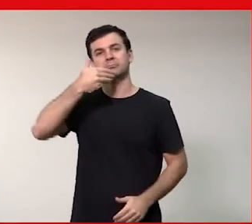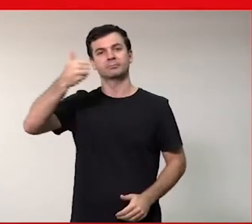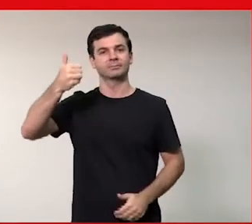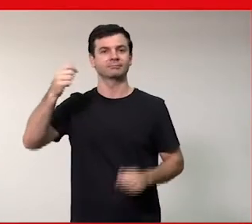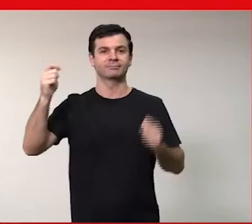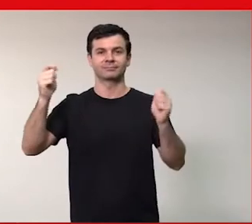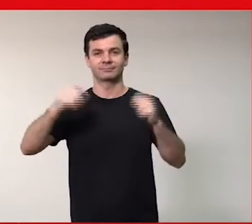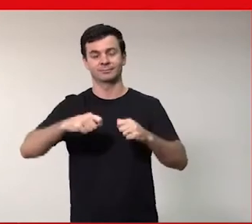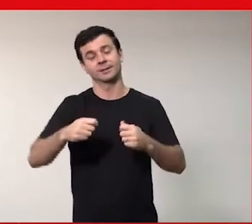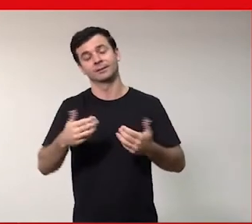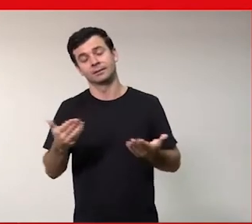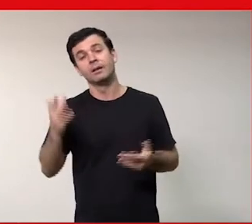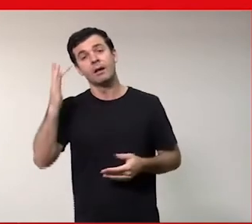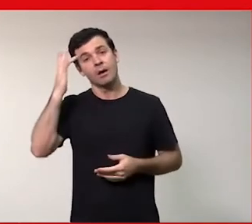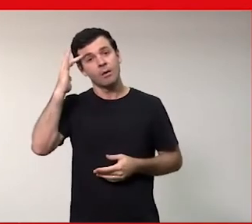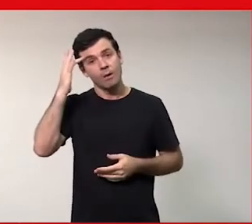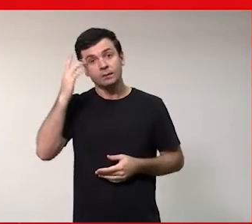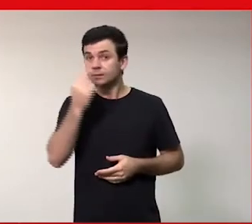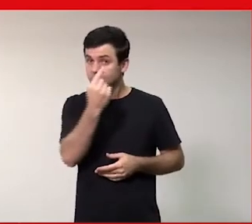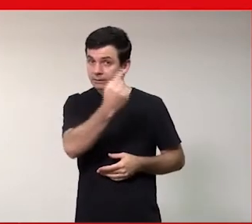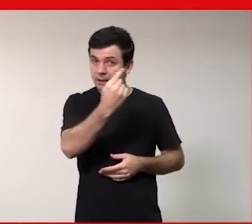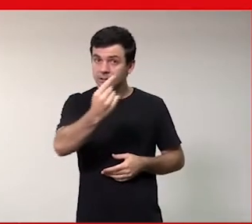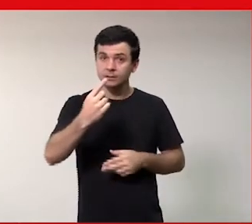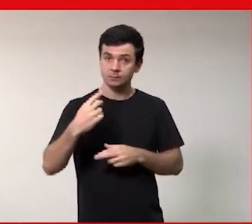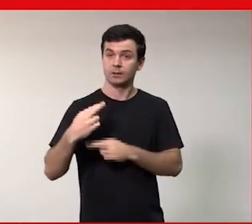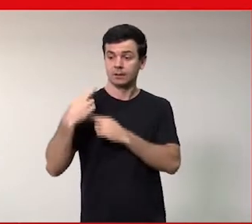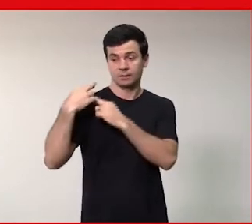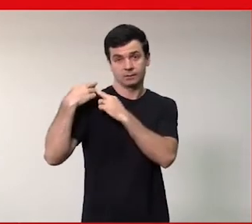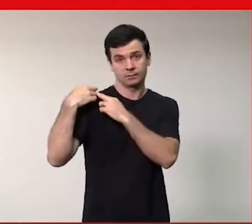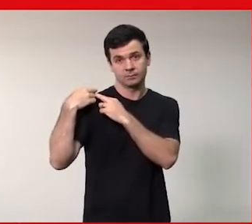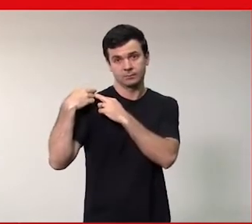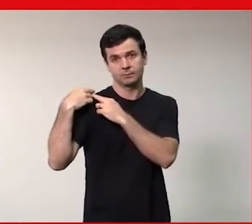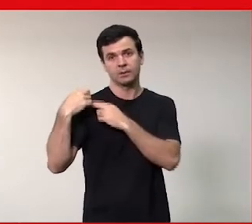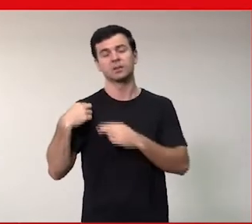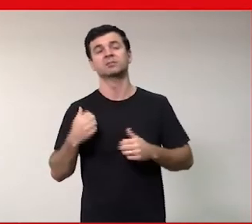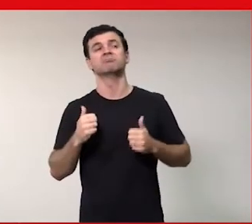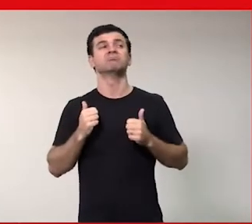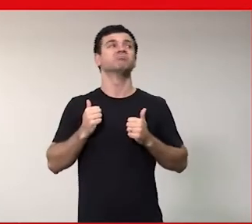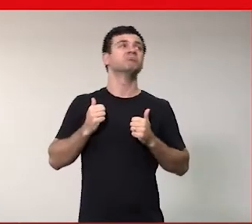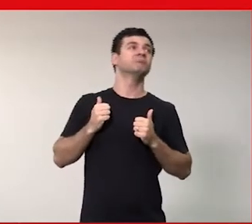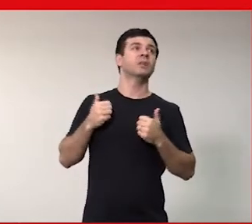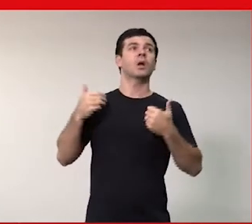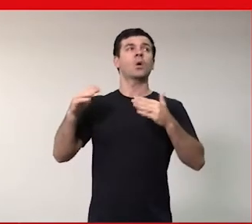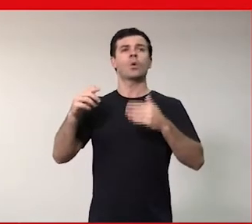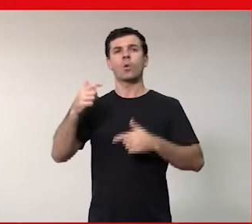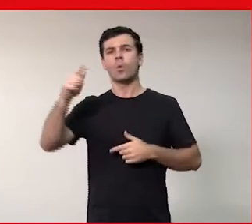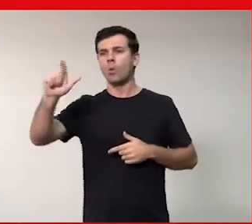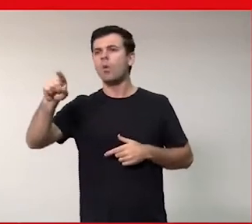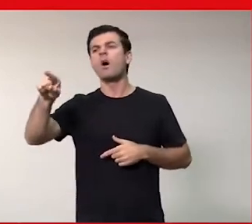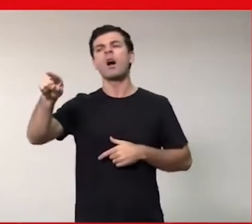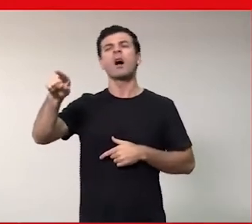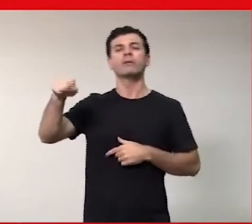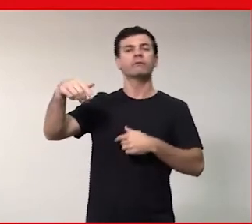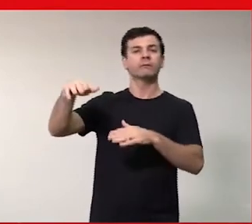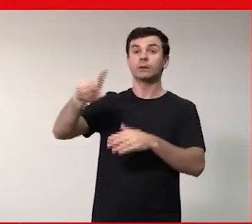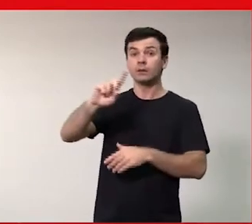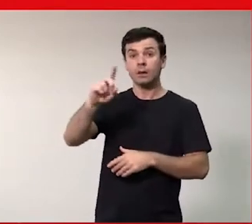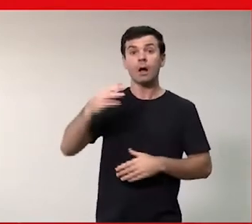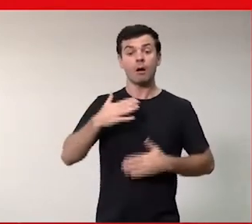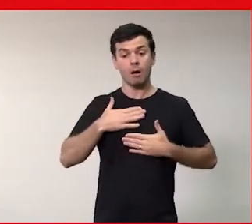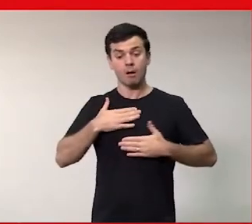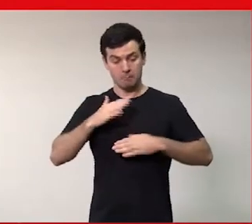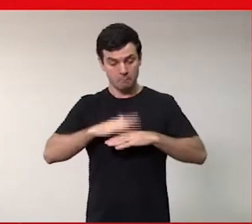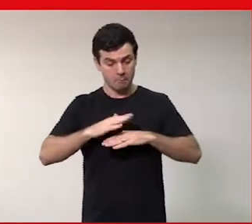eu acho que isso que cada um fizer a sua parte não só esperar que outro faça o que eu posso fazer eu acho que essa que a pergunta que a gente tem que